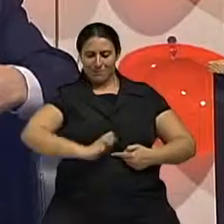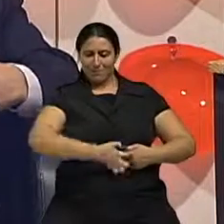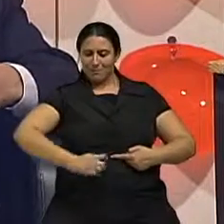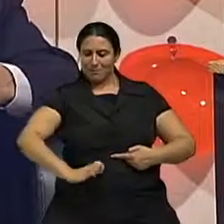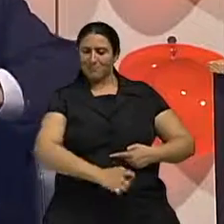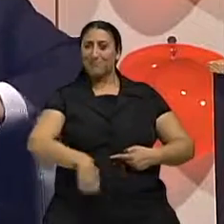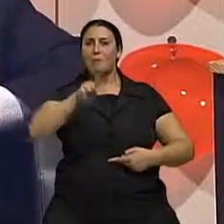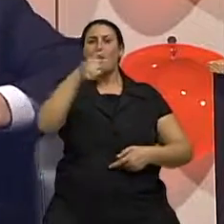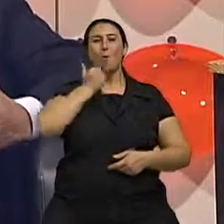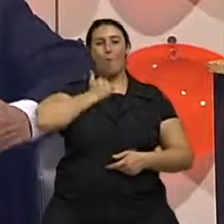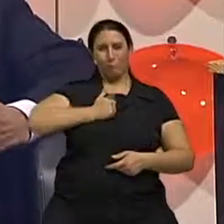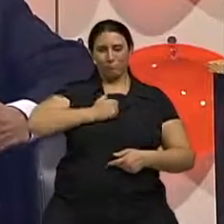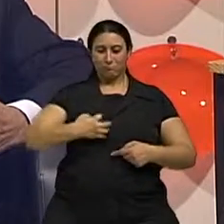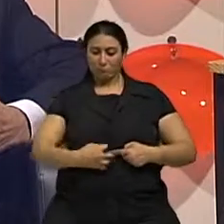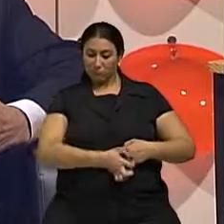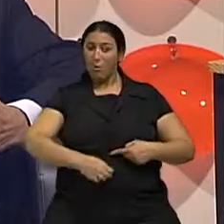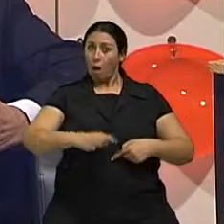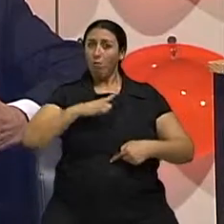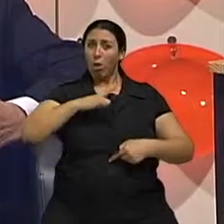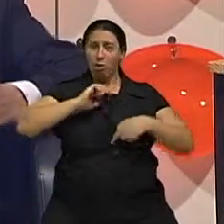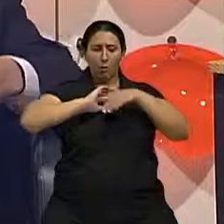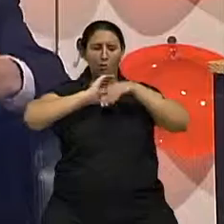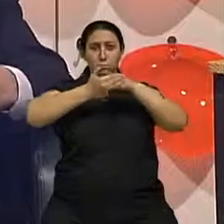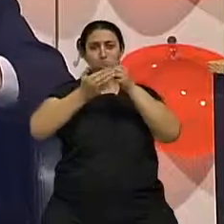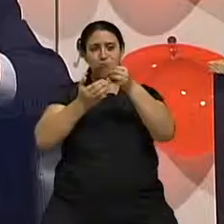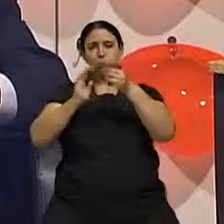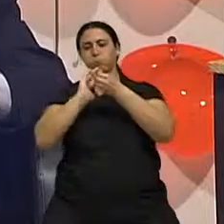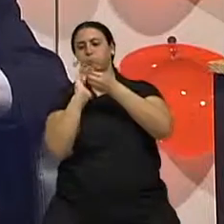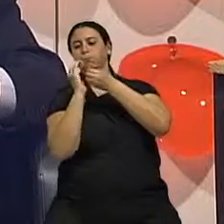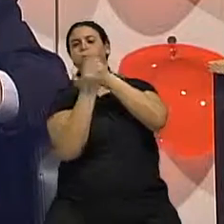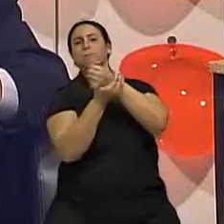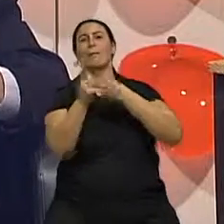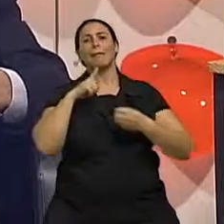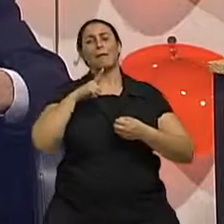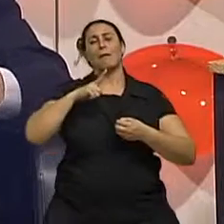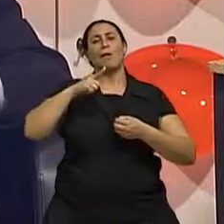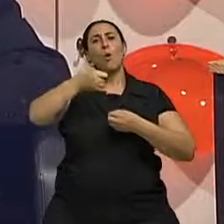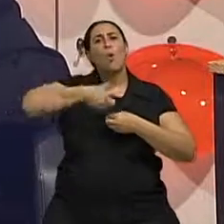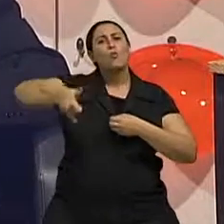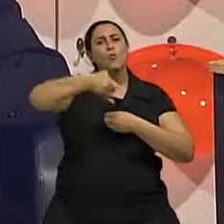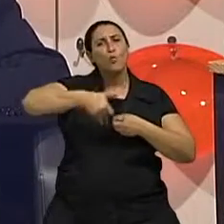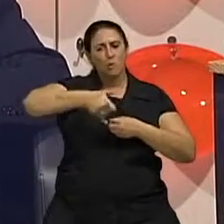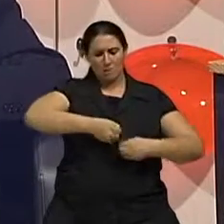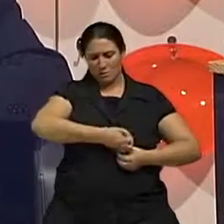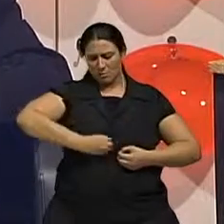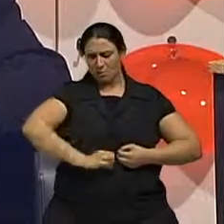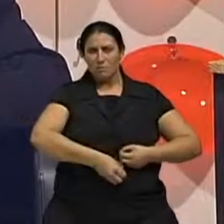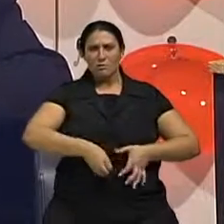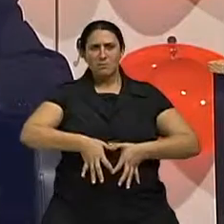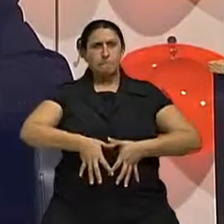é muito gordo e que projeta esse abdômen. Hoje até já existem cirurgias que retiram esses epíplum.